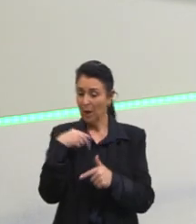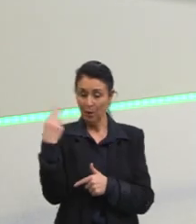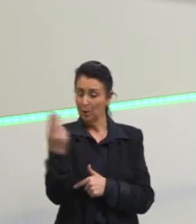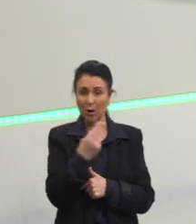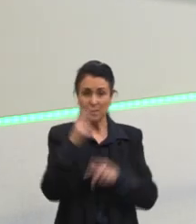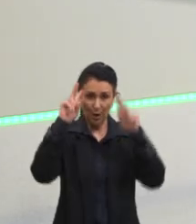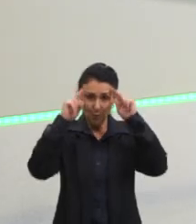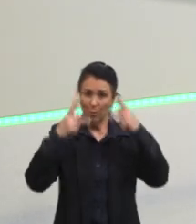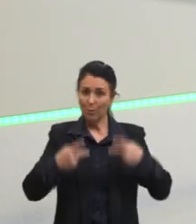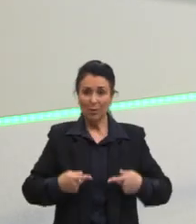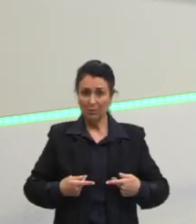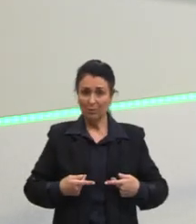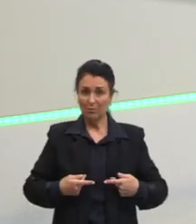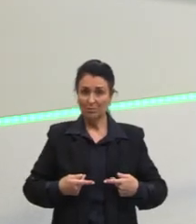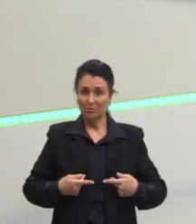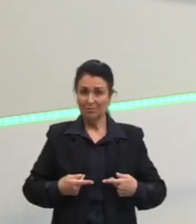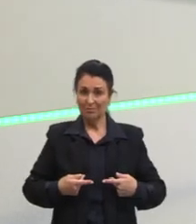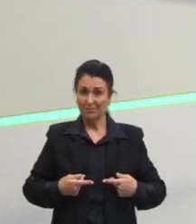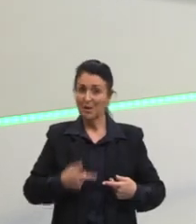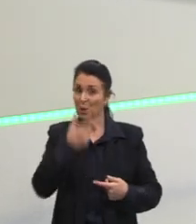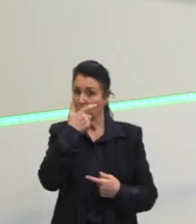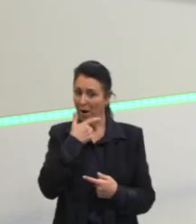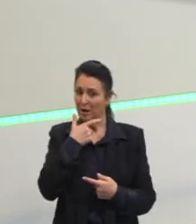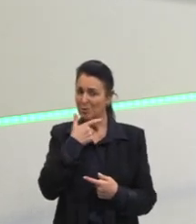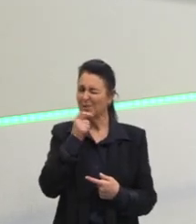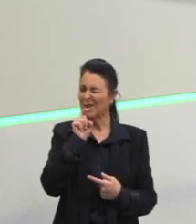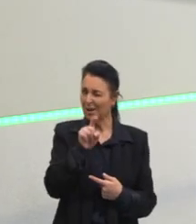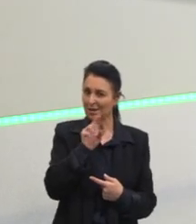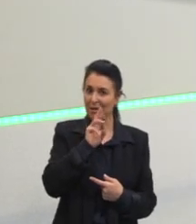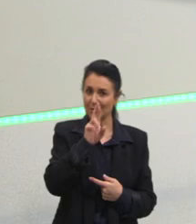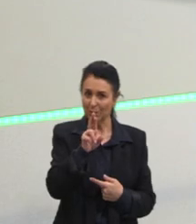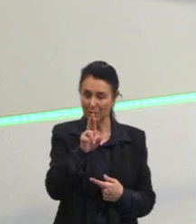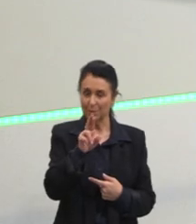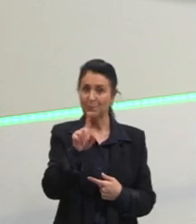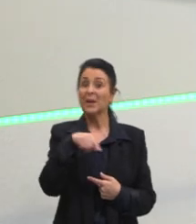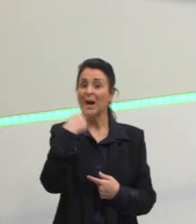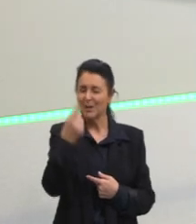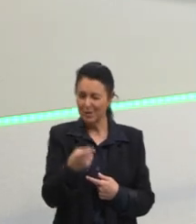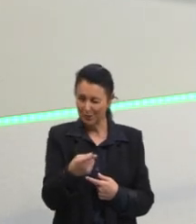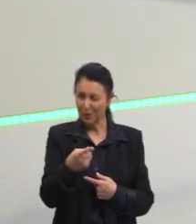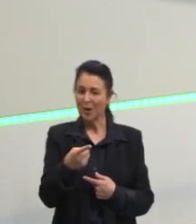humano. Provavelmente vai ser essa a resposta. Mas vamos ver os demais.